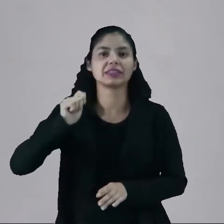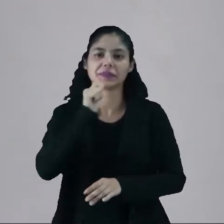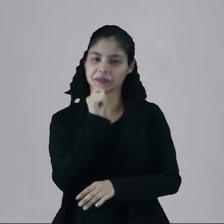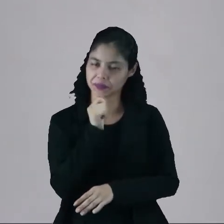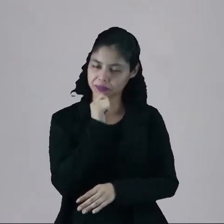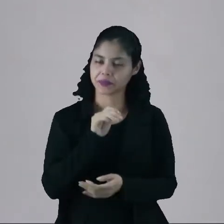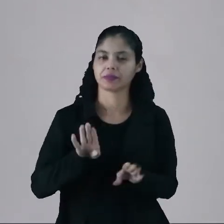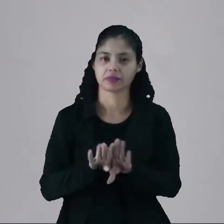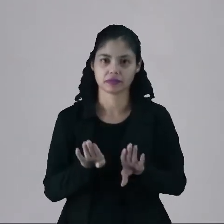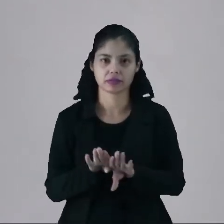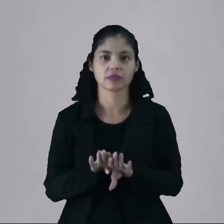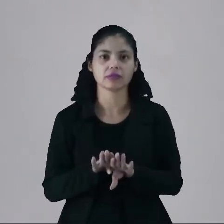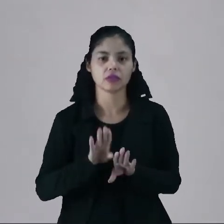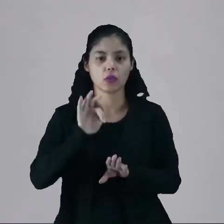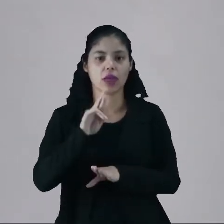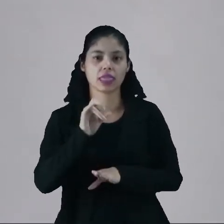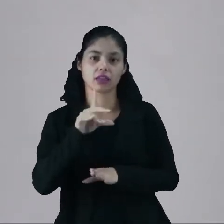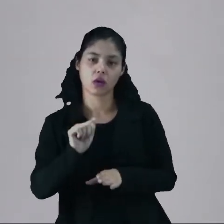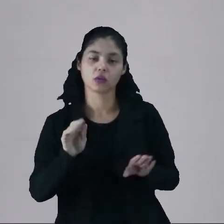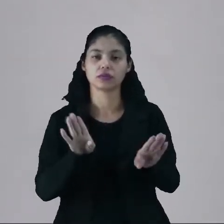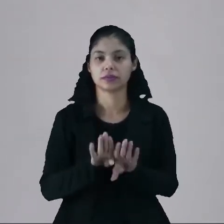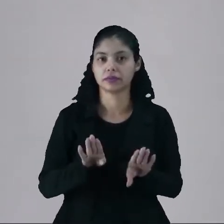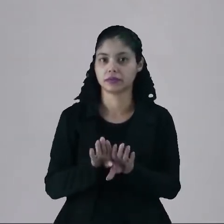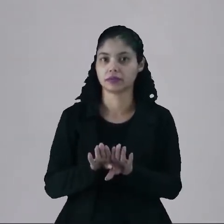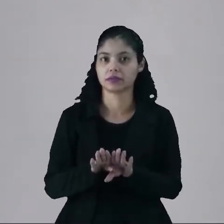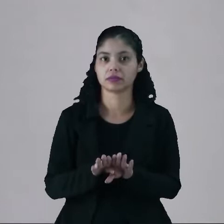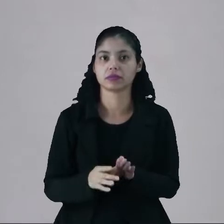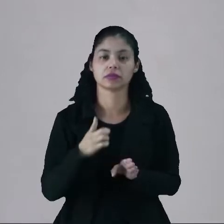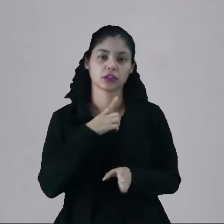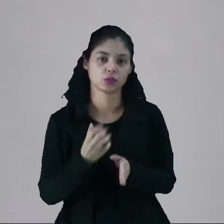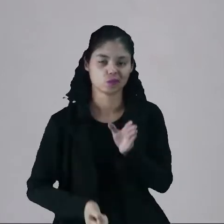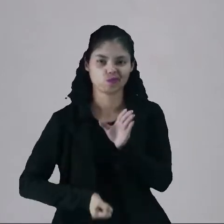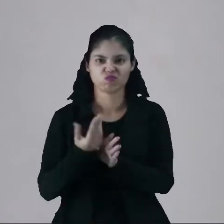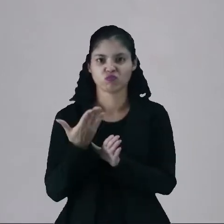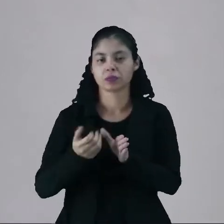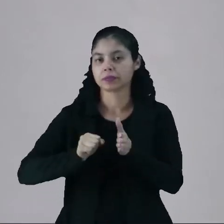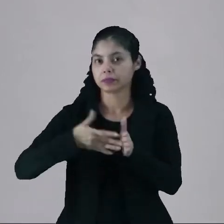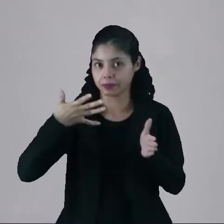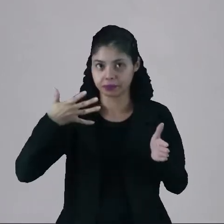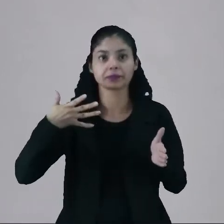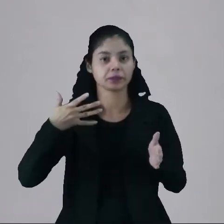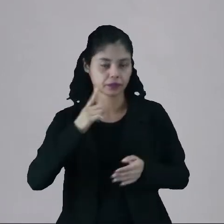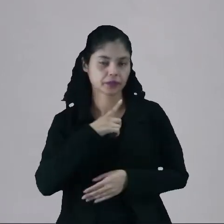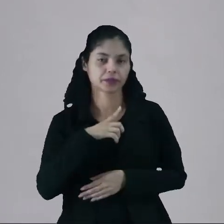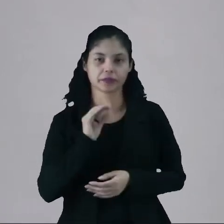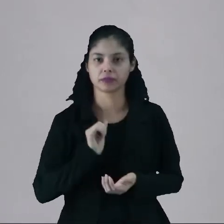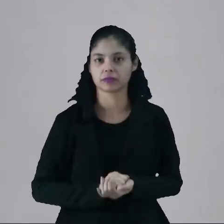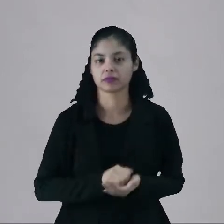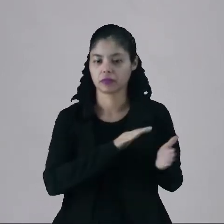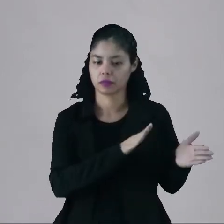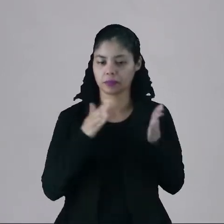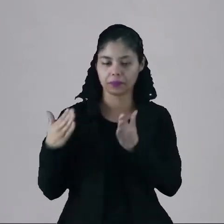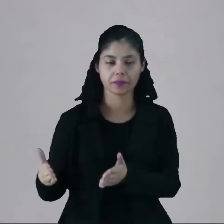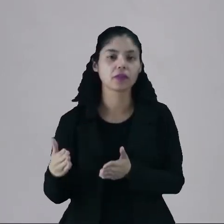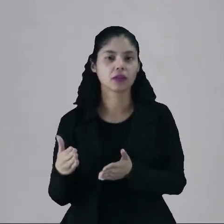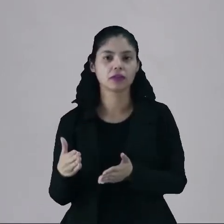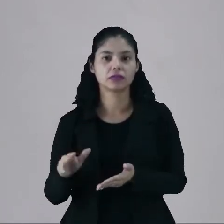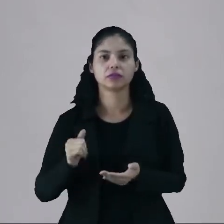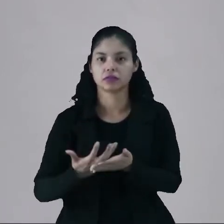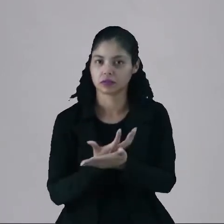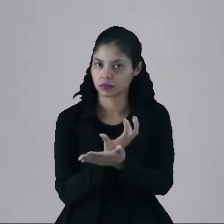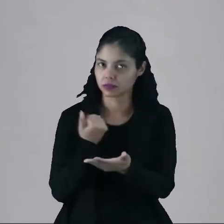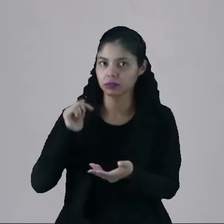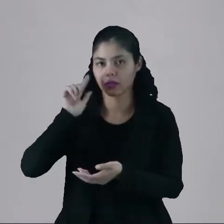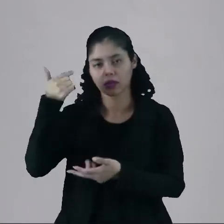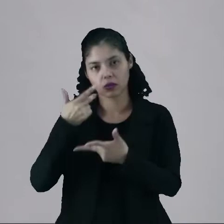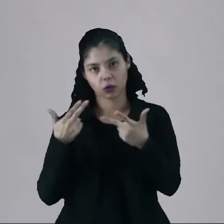-de-açúcar e também do etanol, e portanto há bastante sobra de bagaço. E aí a partir dele você tira o vinhoto